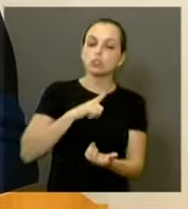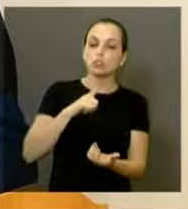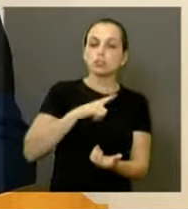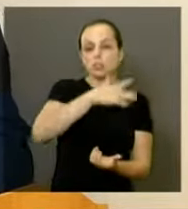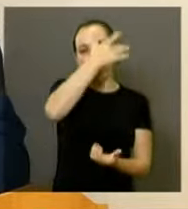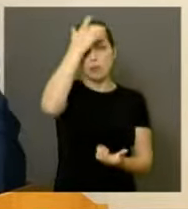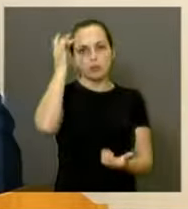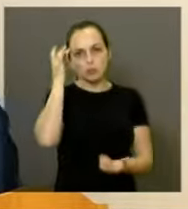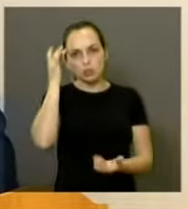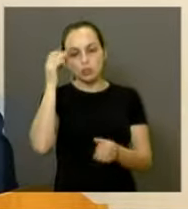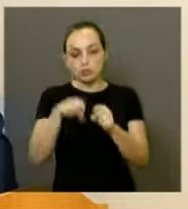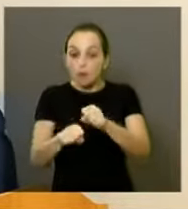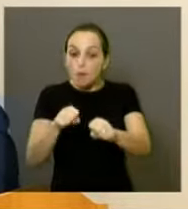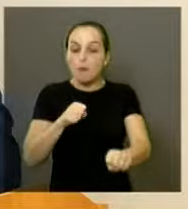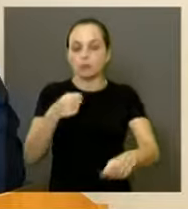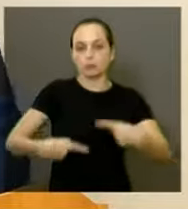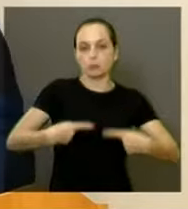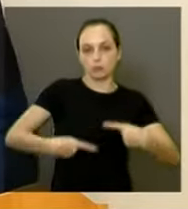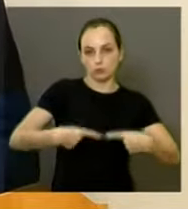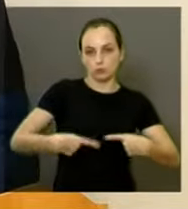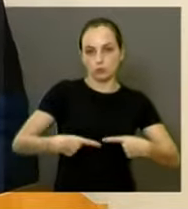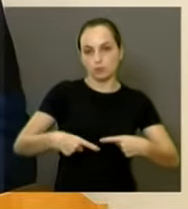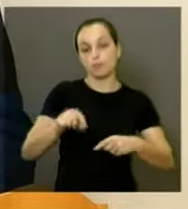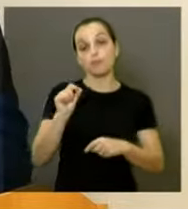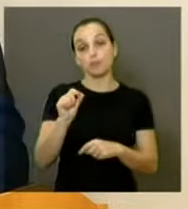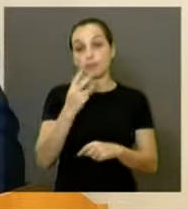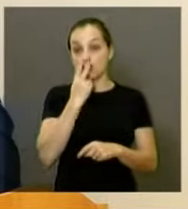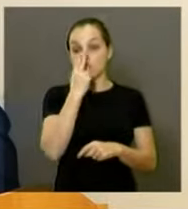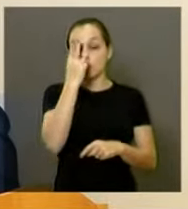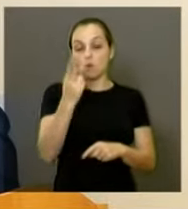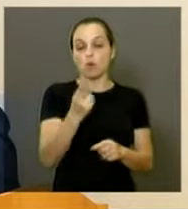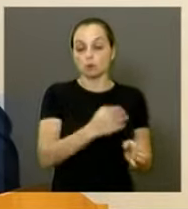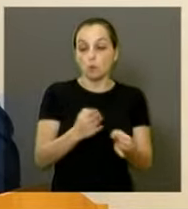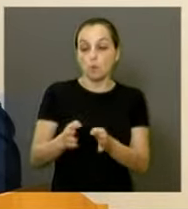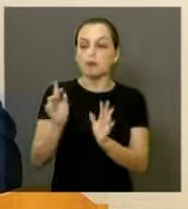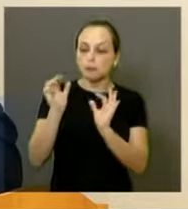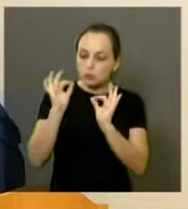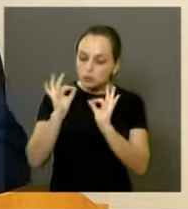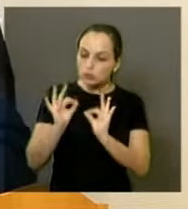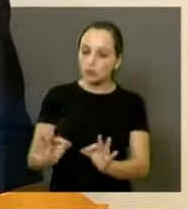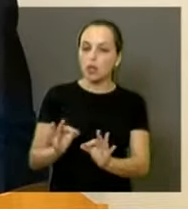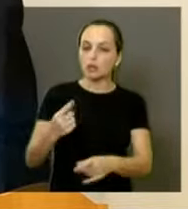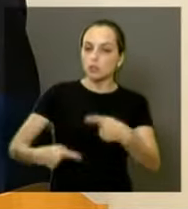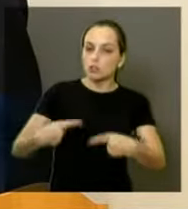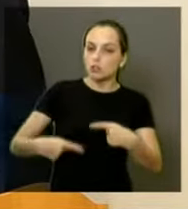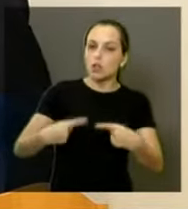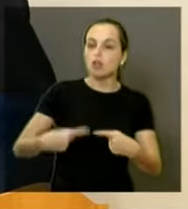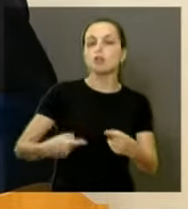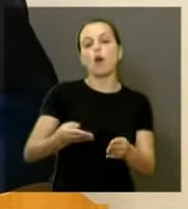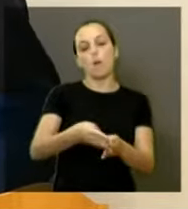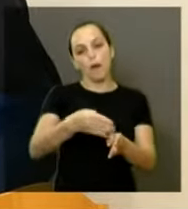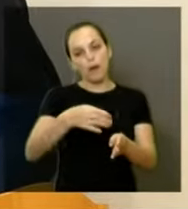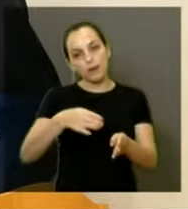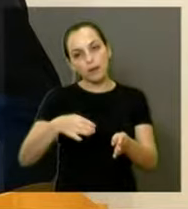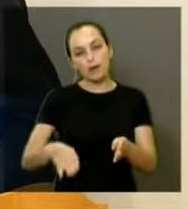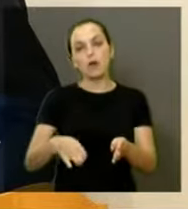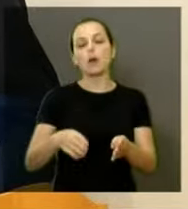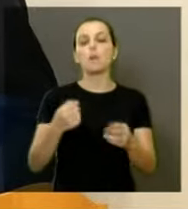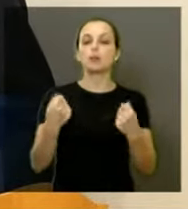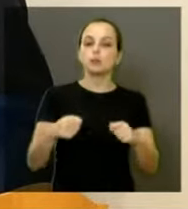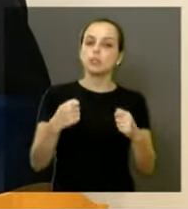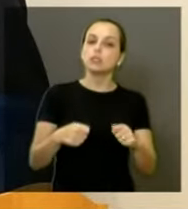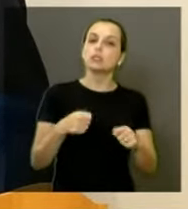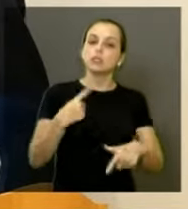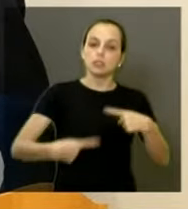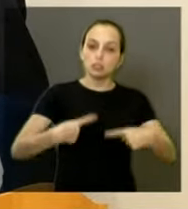discussão. Então, acho que, no momento certo, a gente vai fazer esse debate, acho que a casa tem que pautar esse